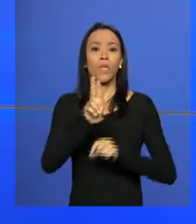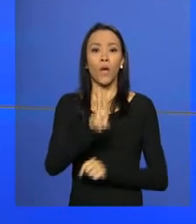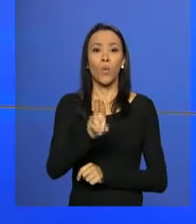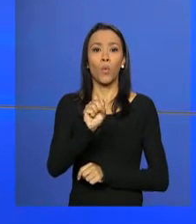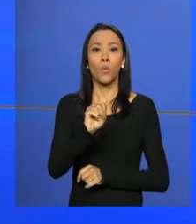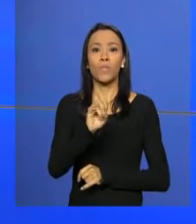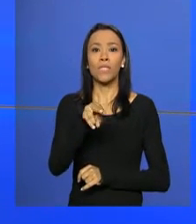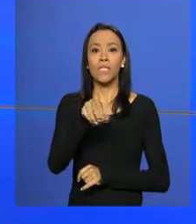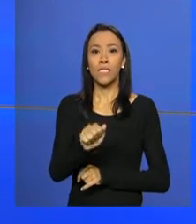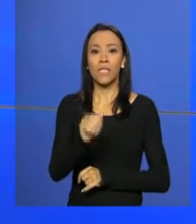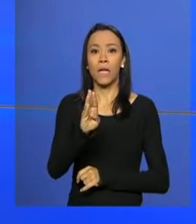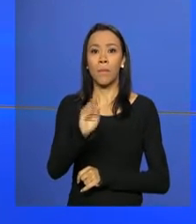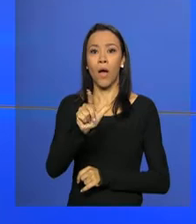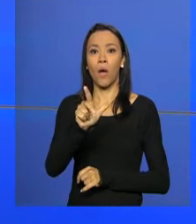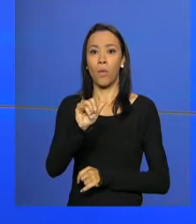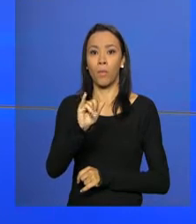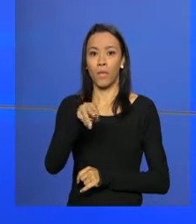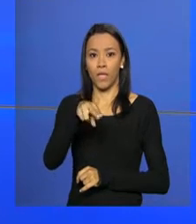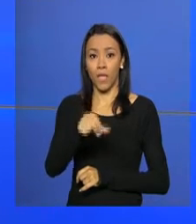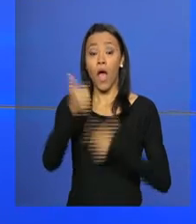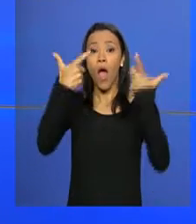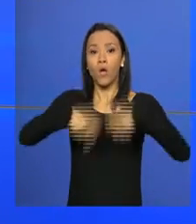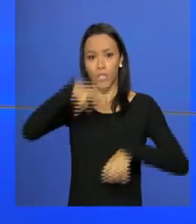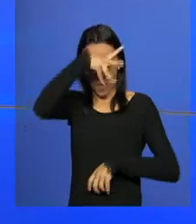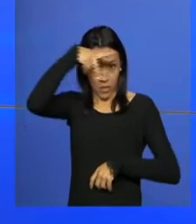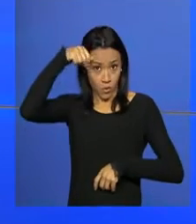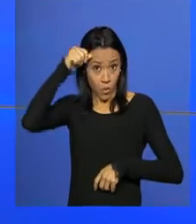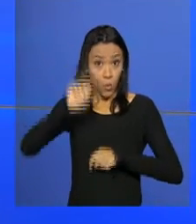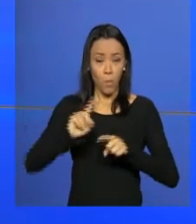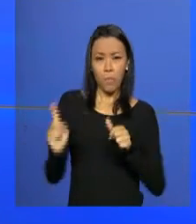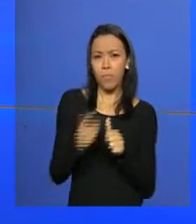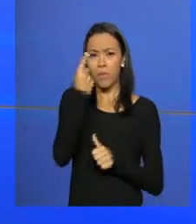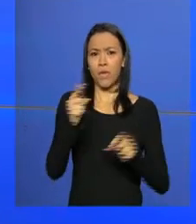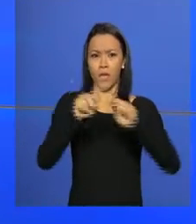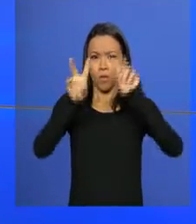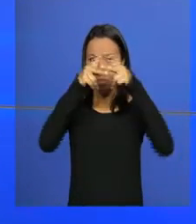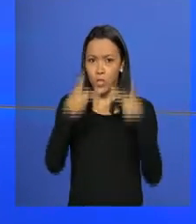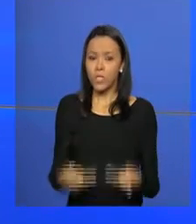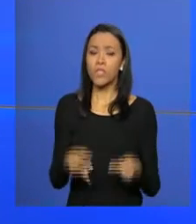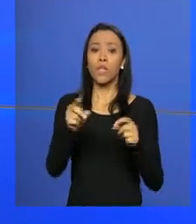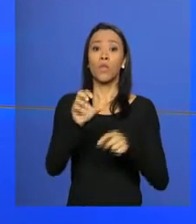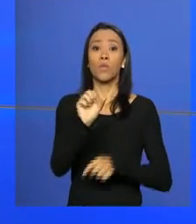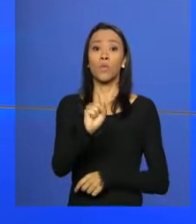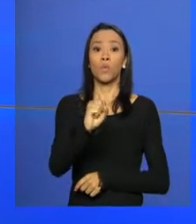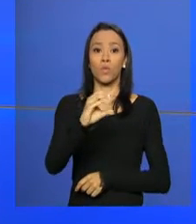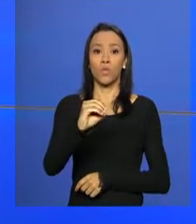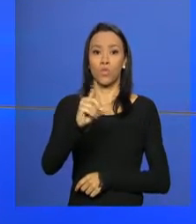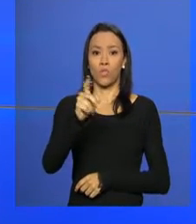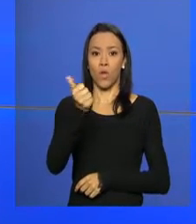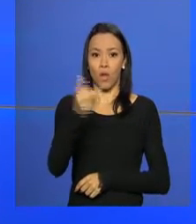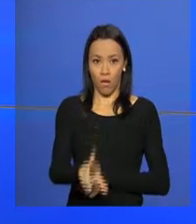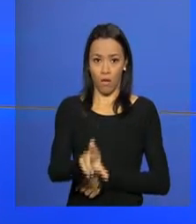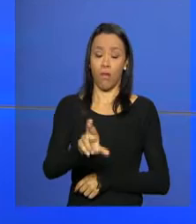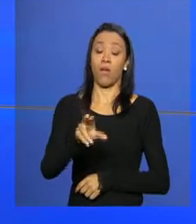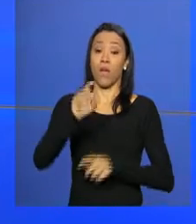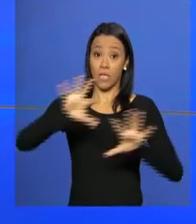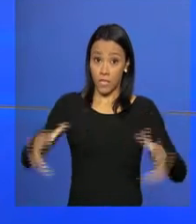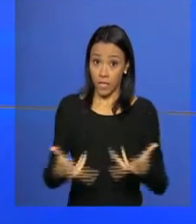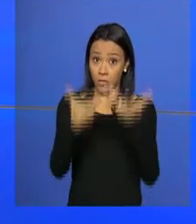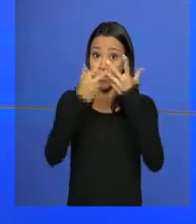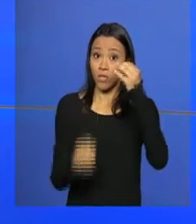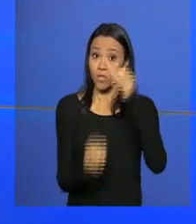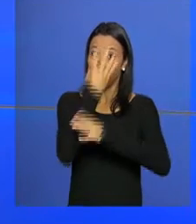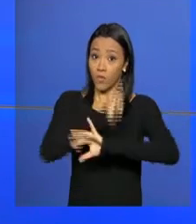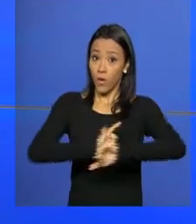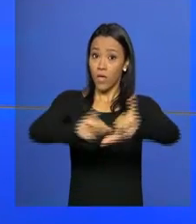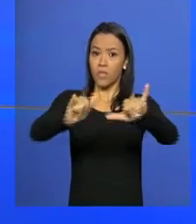Balbina, no Amazonas, o primeiro projeto de geração solar em Lagos de Hidroelétricas. A cerimônia de lançamento contará